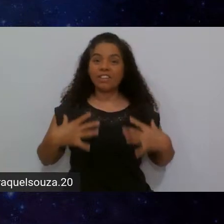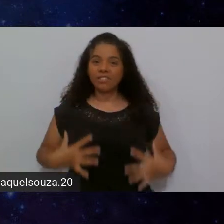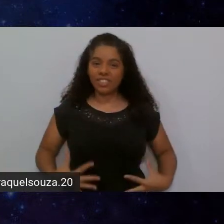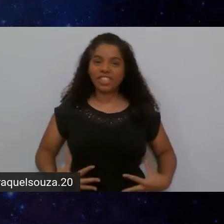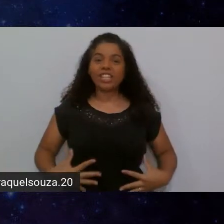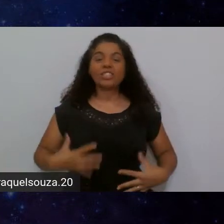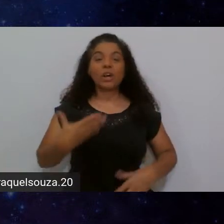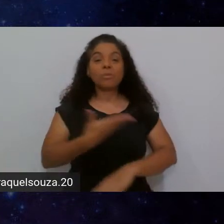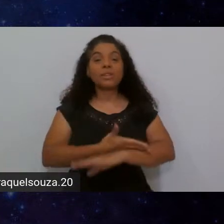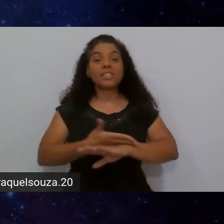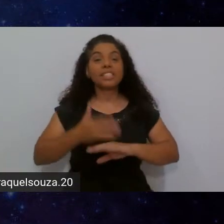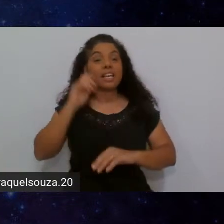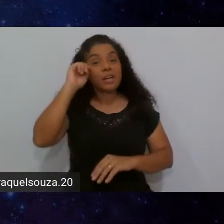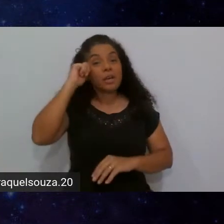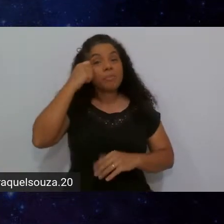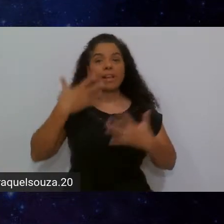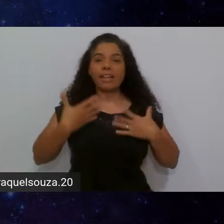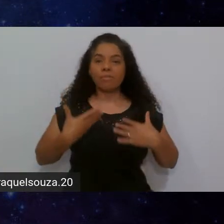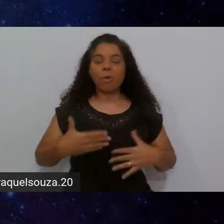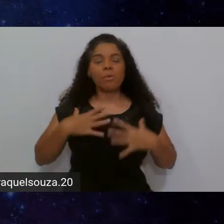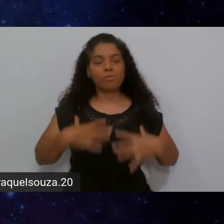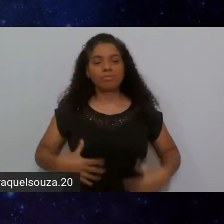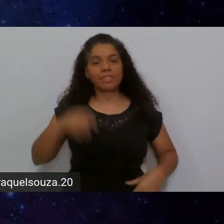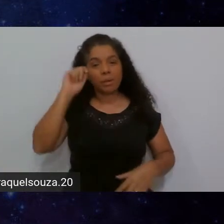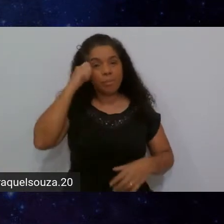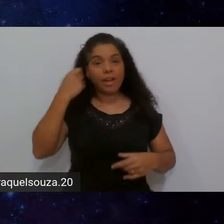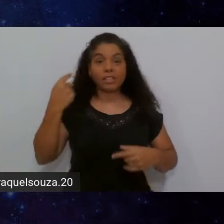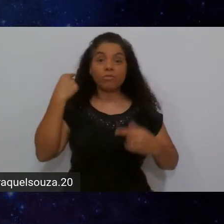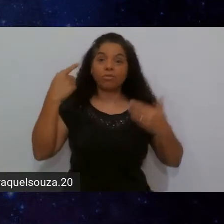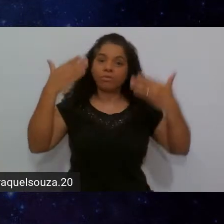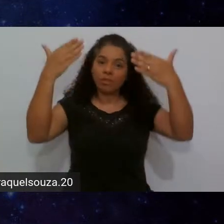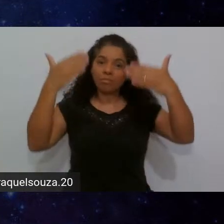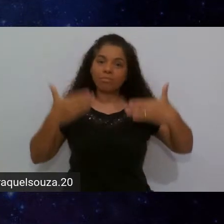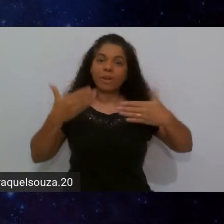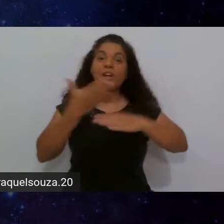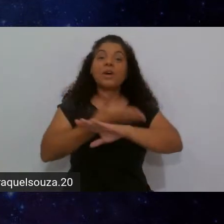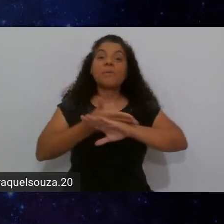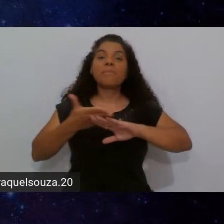aqui uma blusa preta. Ao fundo, ela tem uma parede branca.